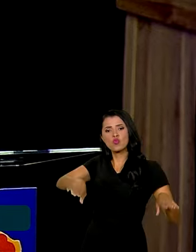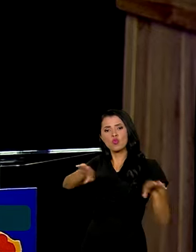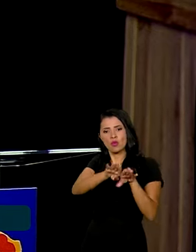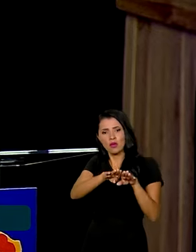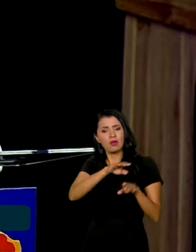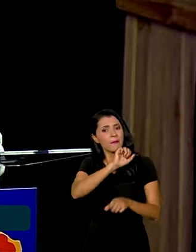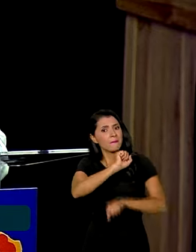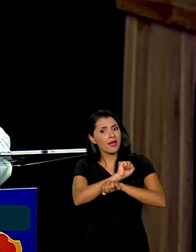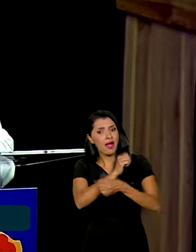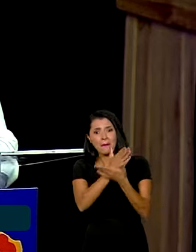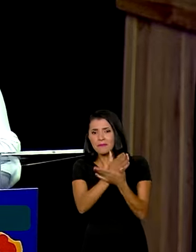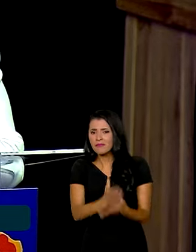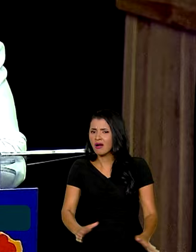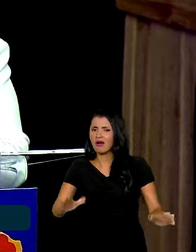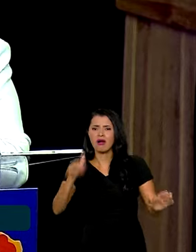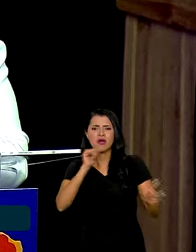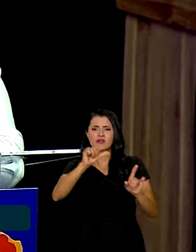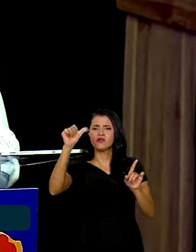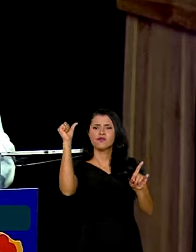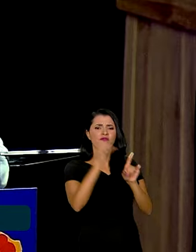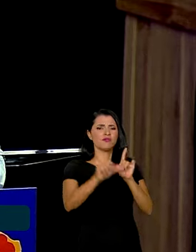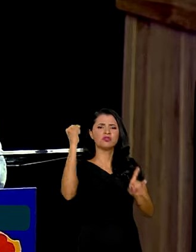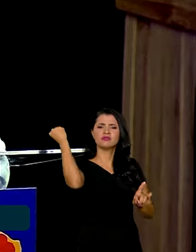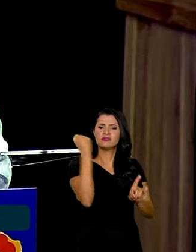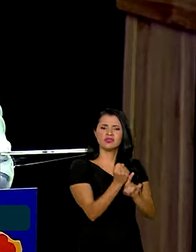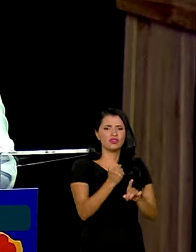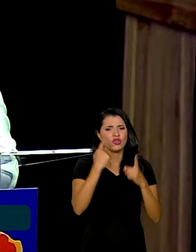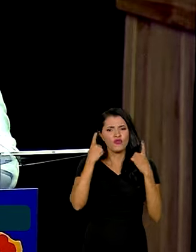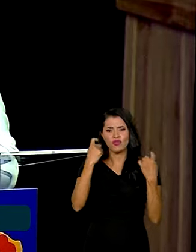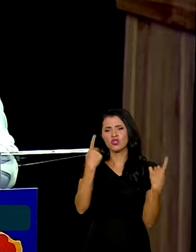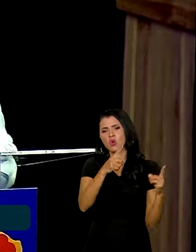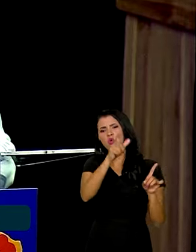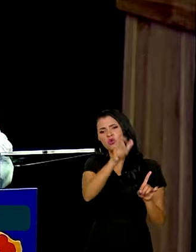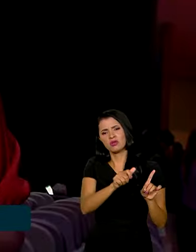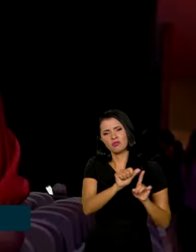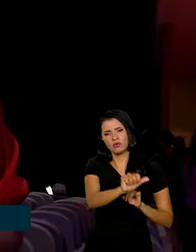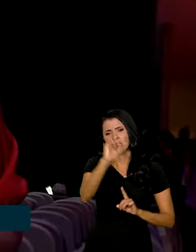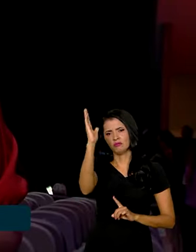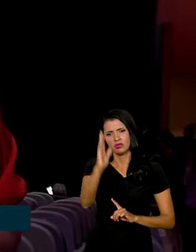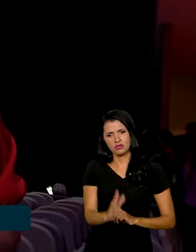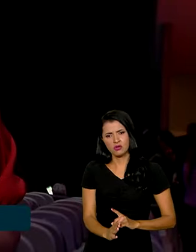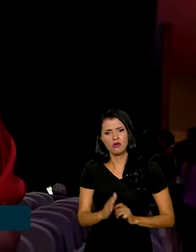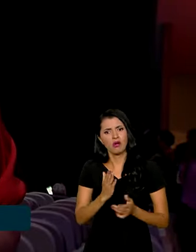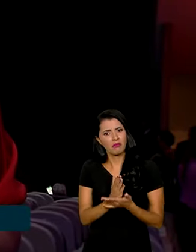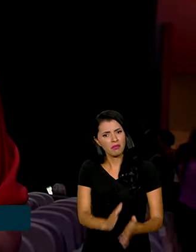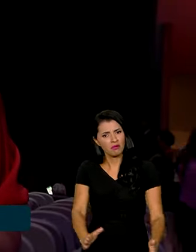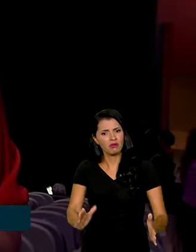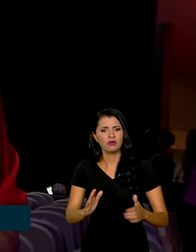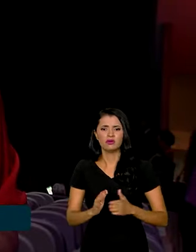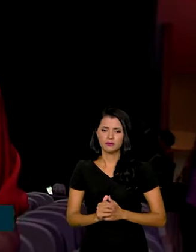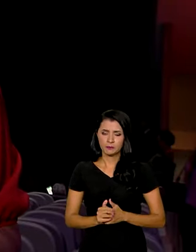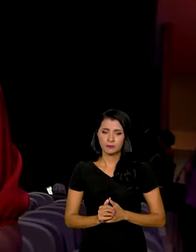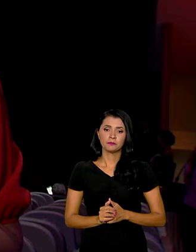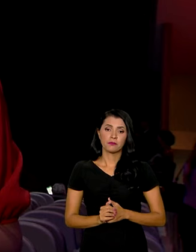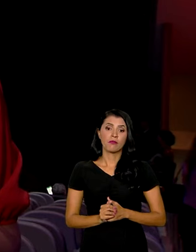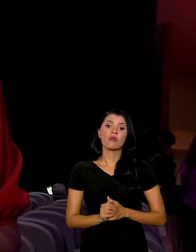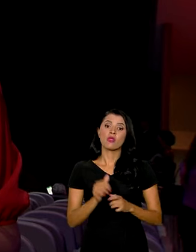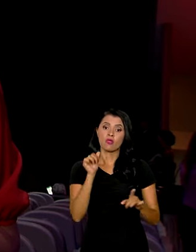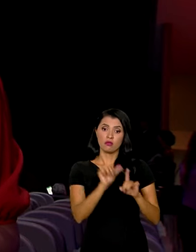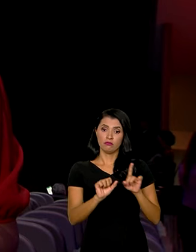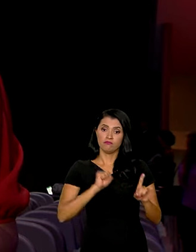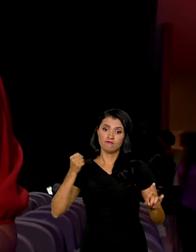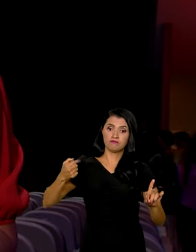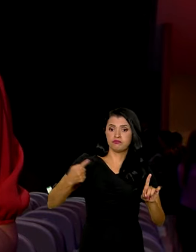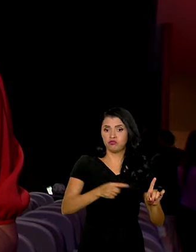o feminicídio e com a violência contra as mulheres em todo o território nacional. A misoginia pode estar presente em